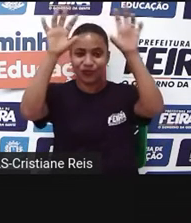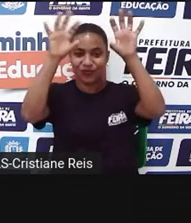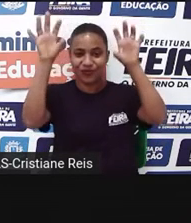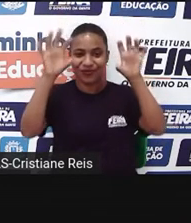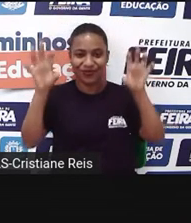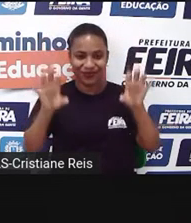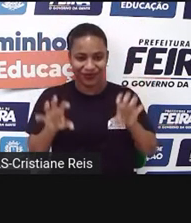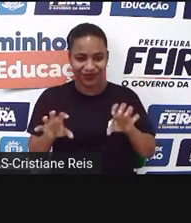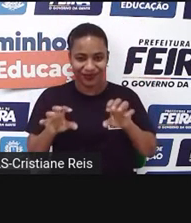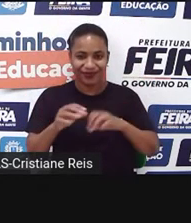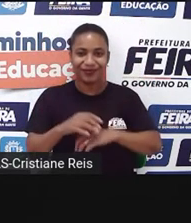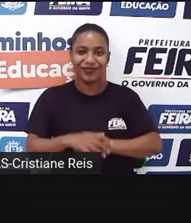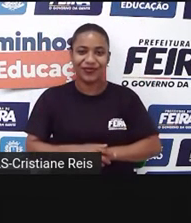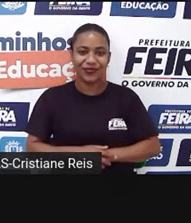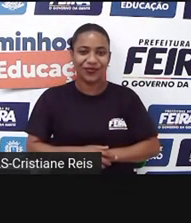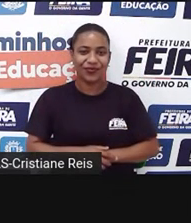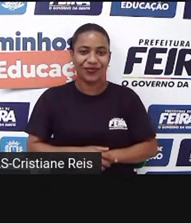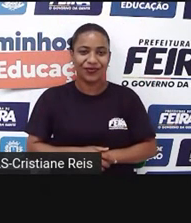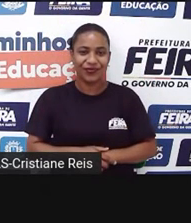Rios, ok.